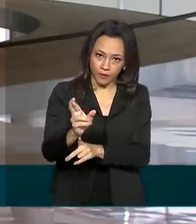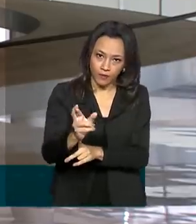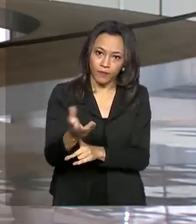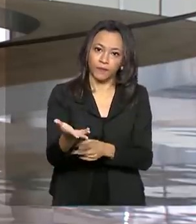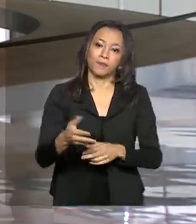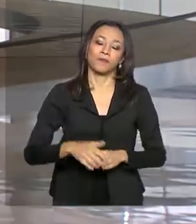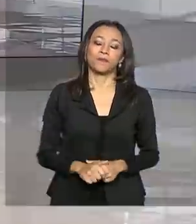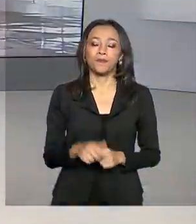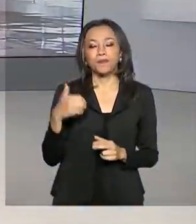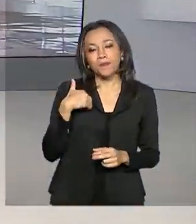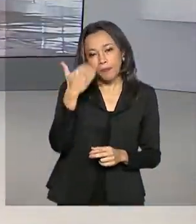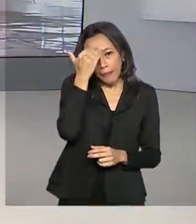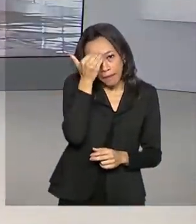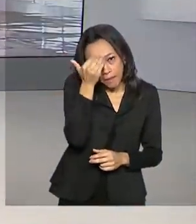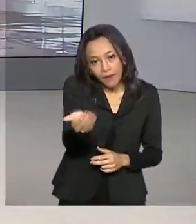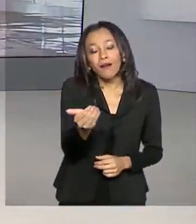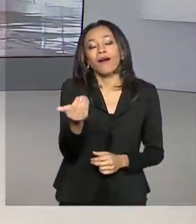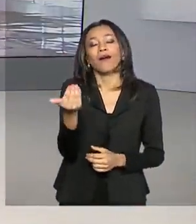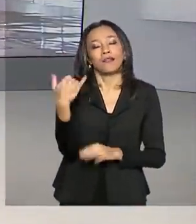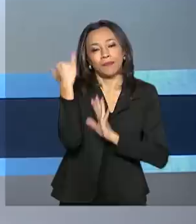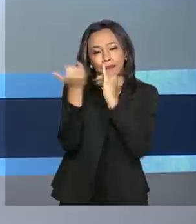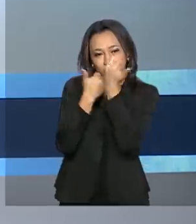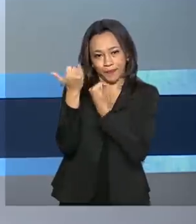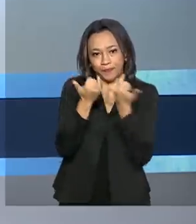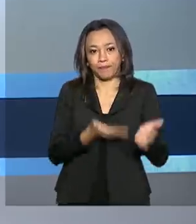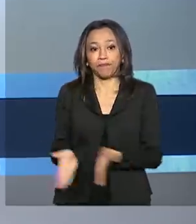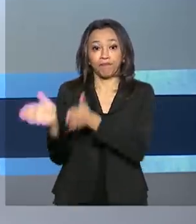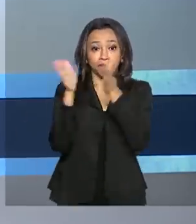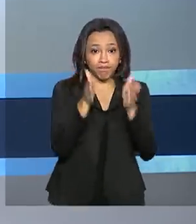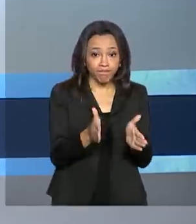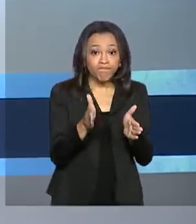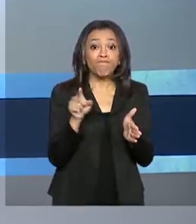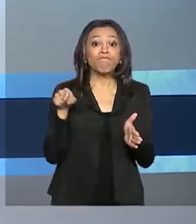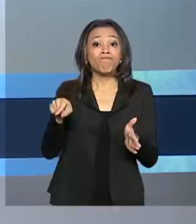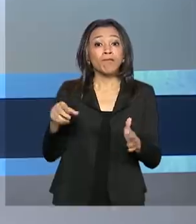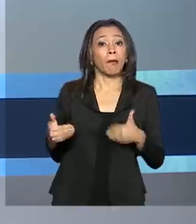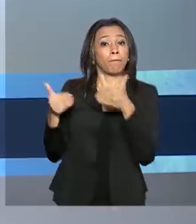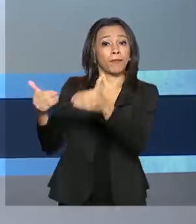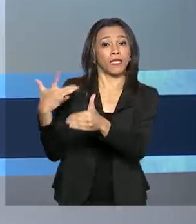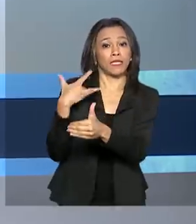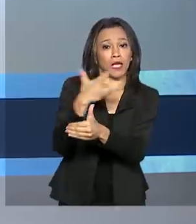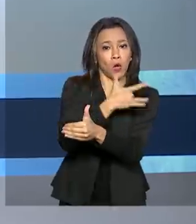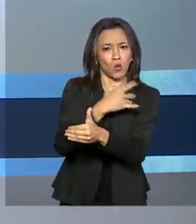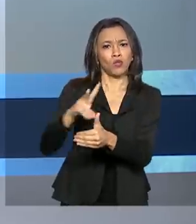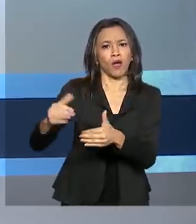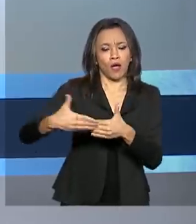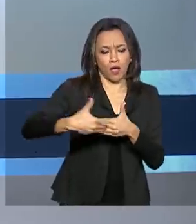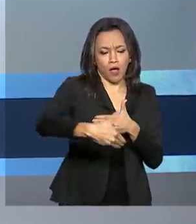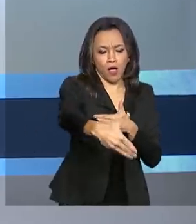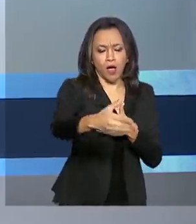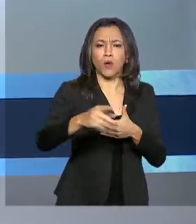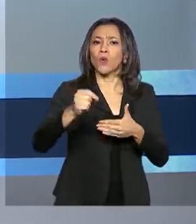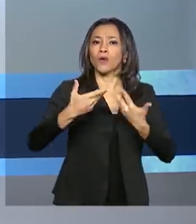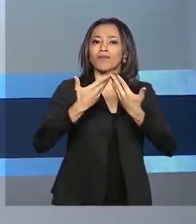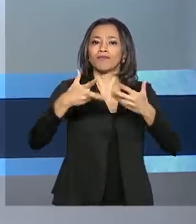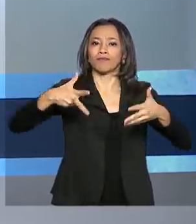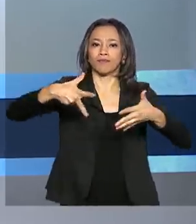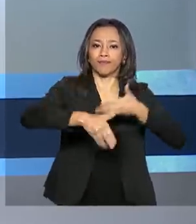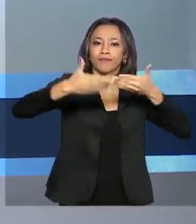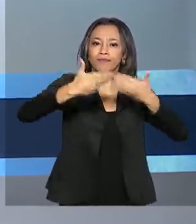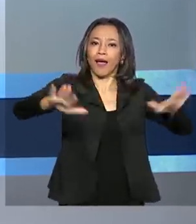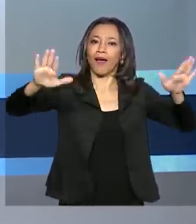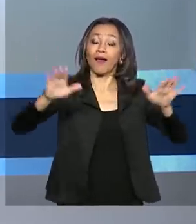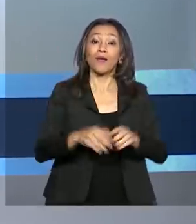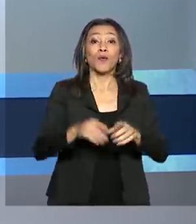Renata. Obrigada Lu, pelas suas informações. E olha, o Ministério da Saúde vai inaugurar hoje em Manaus a primeira ala